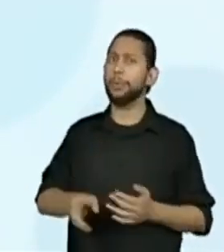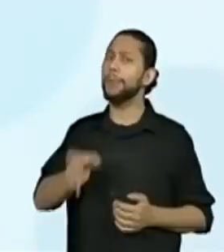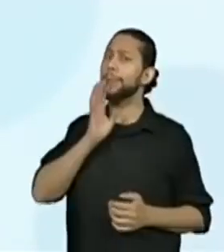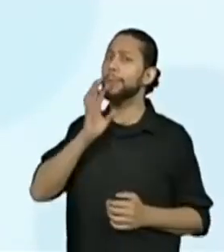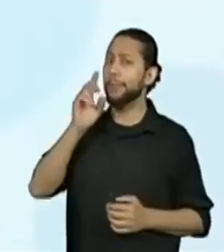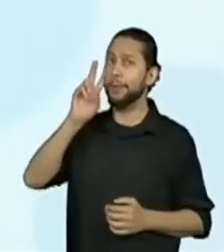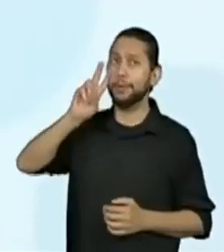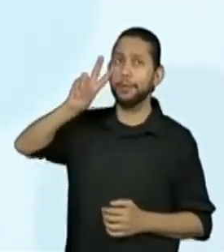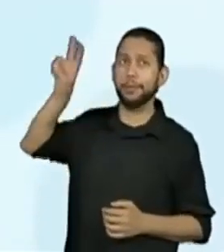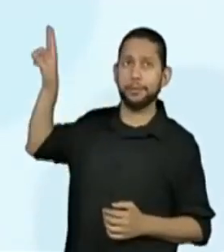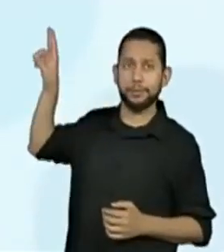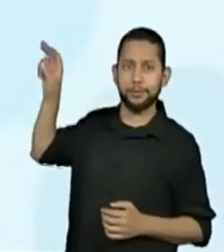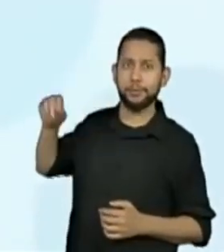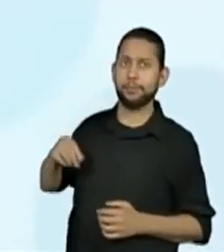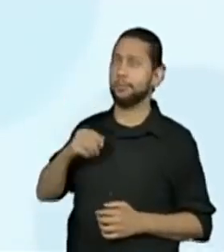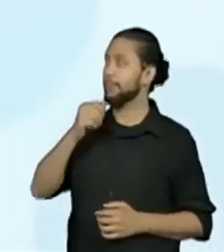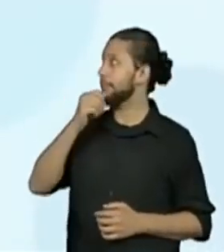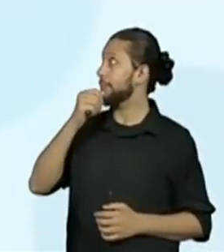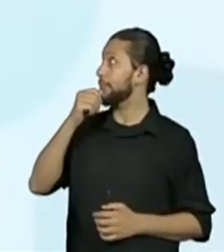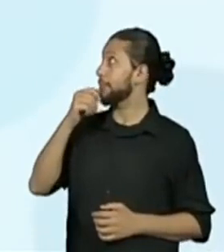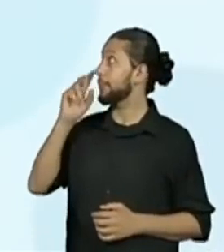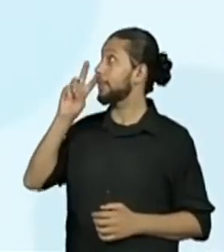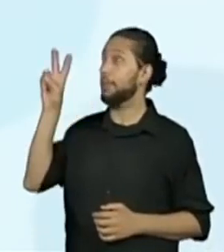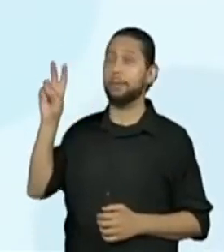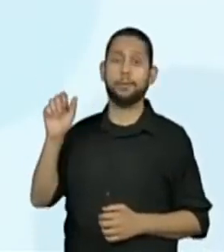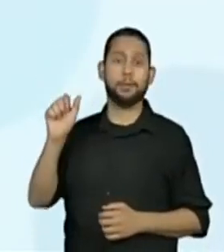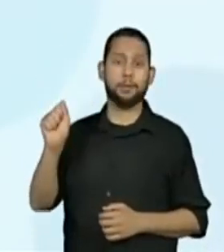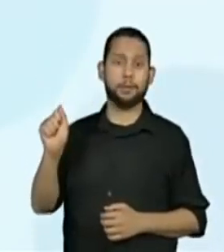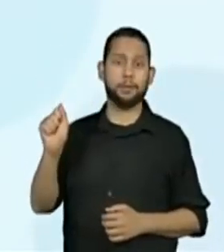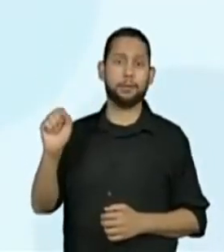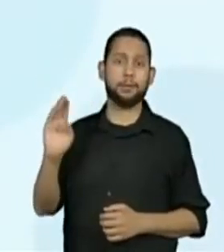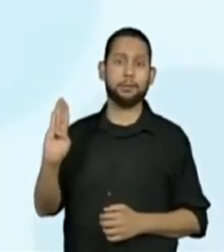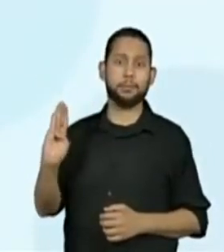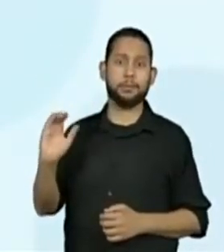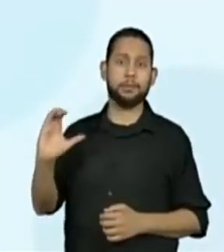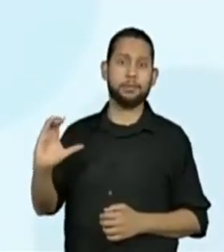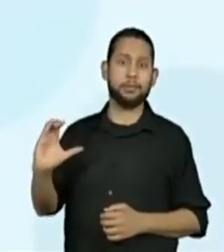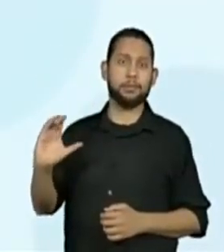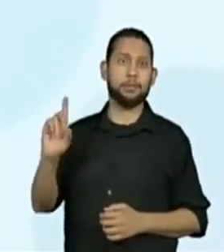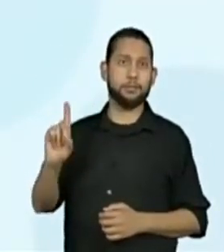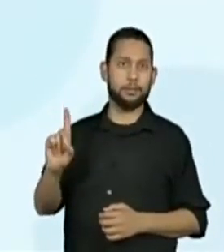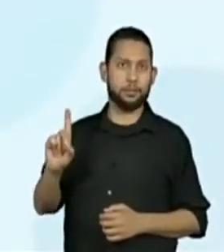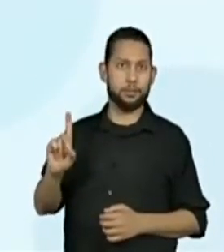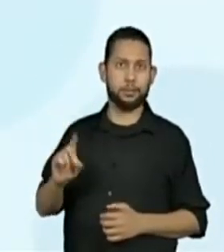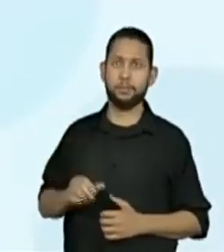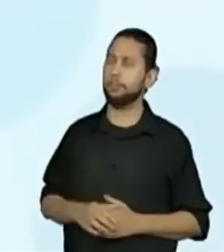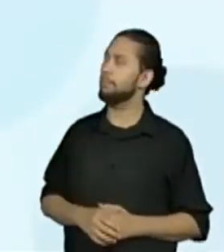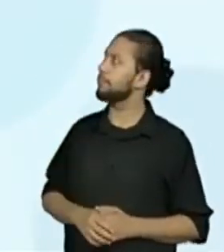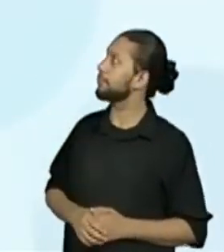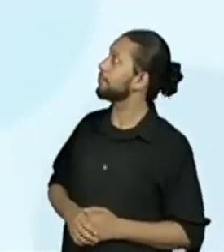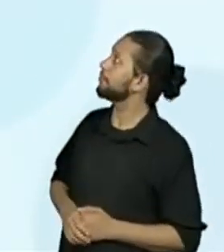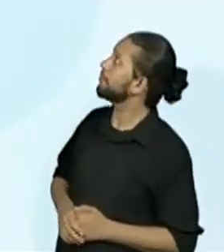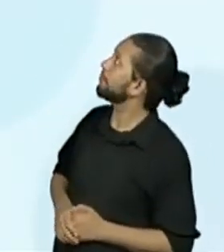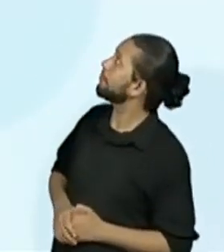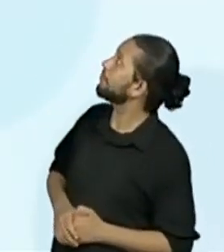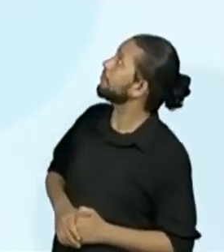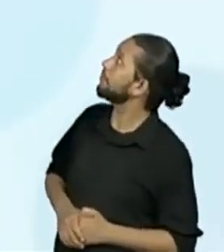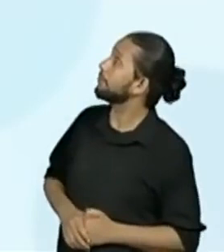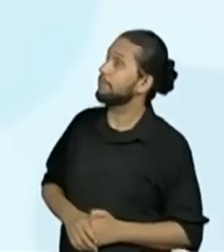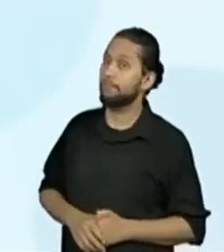realizo a leitura. Veja aí. A, B, C e D.